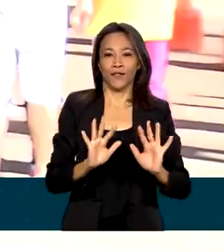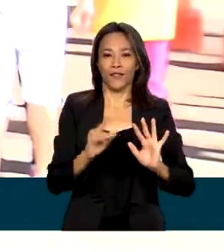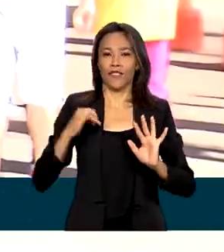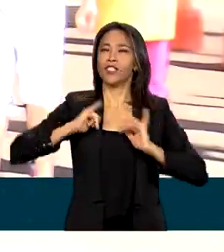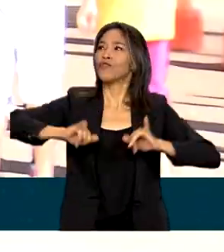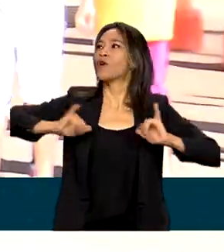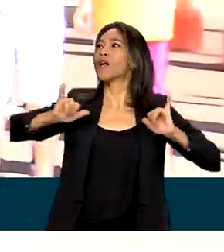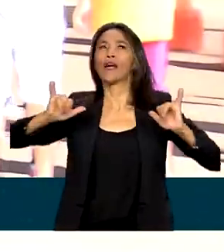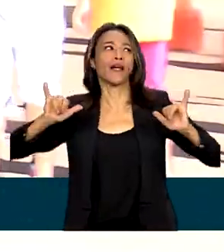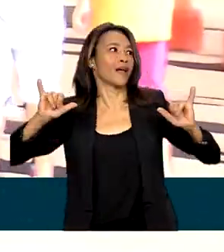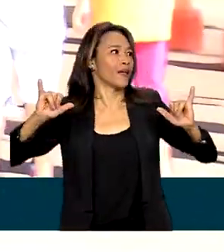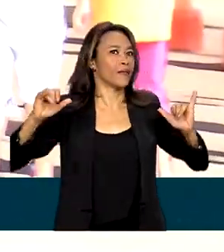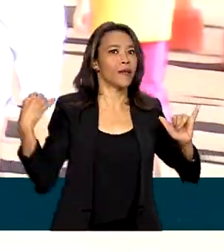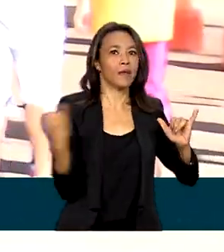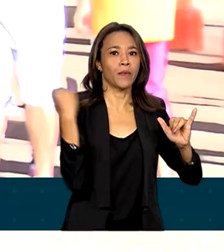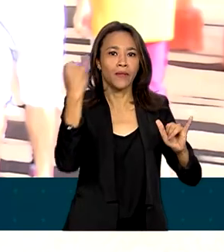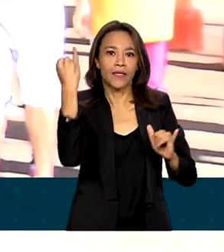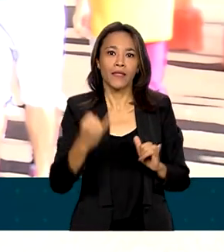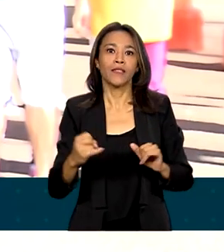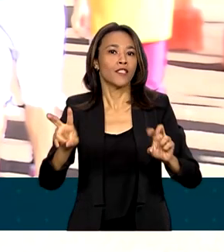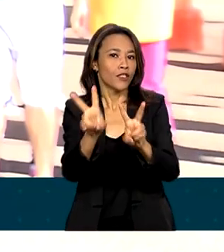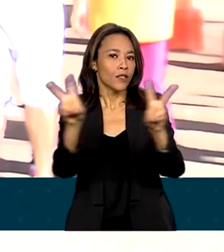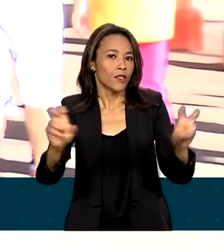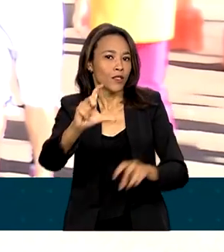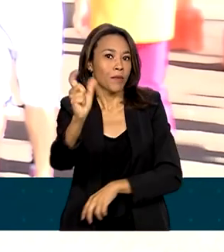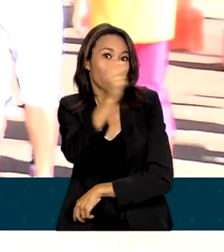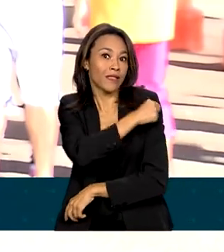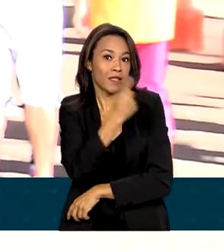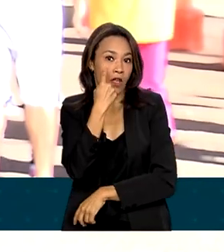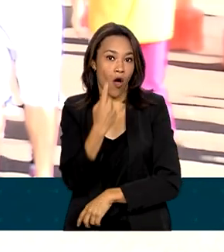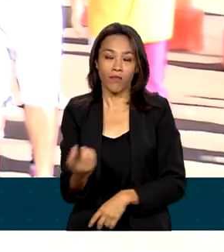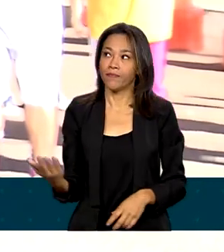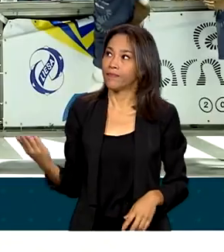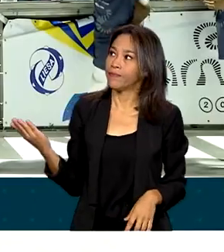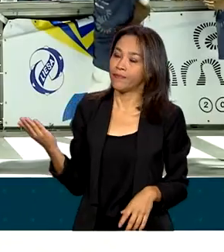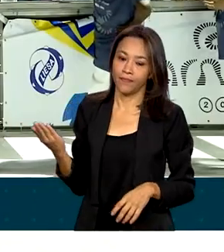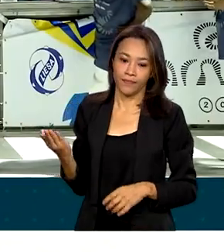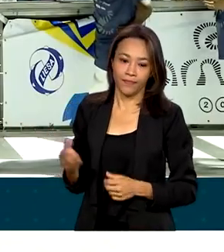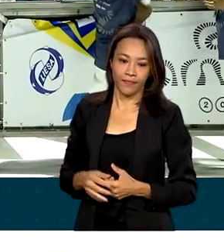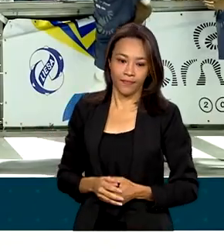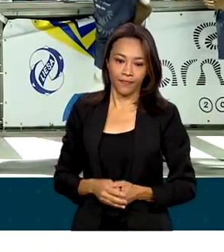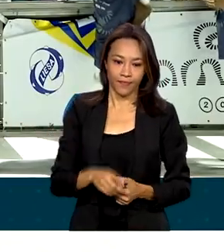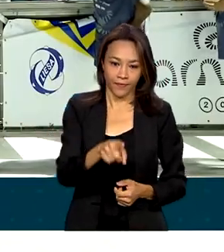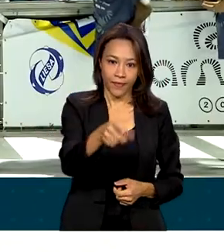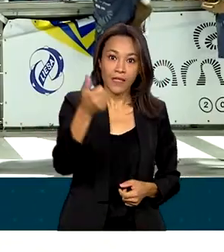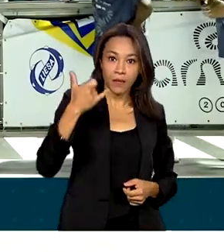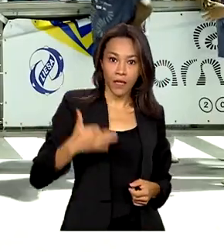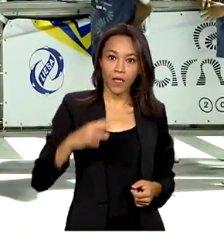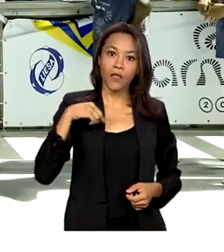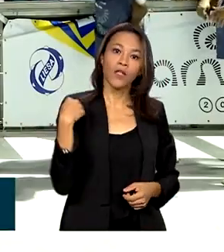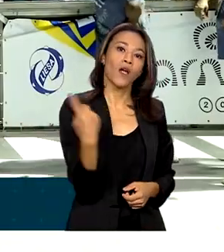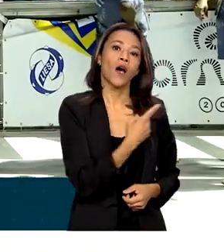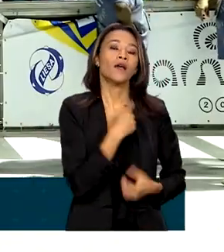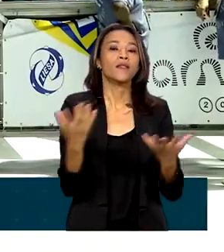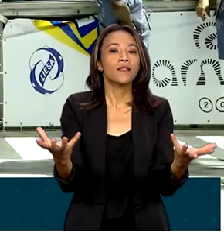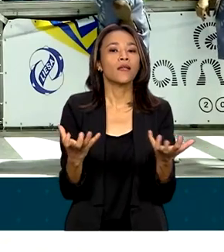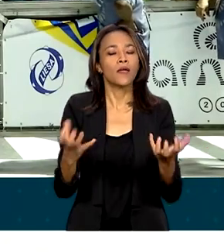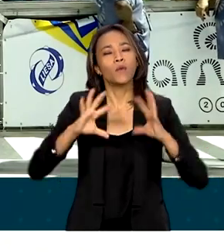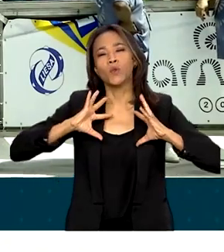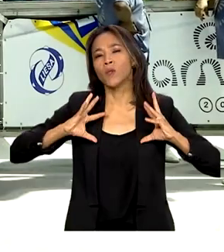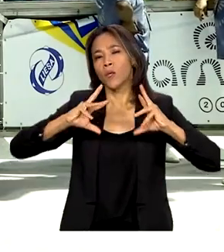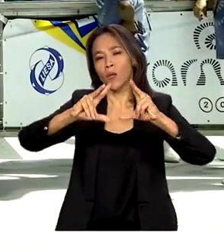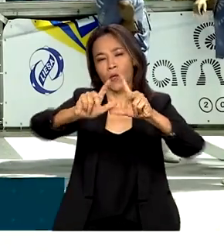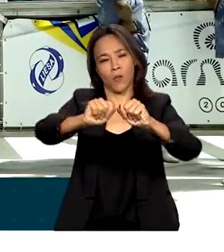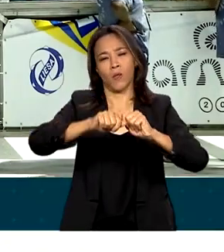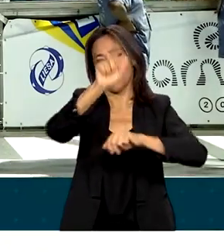importância dessa mobilização nacional pela vacinação. Vamos assistir. Mas queremos todos nessa campanha, nesse